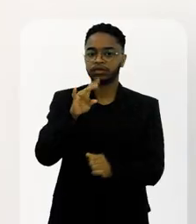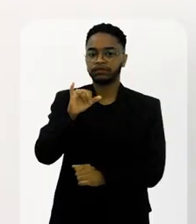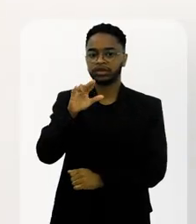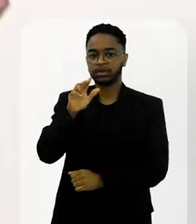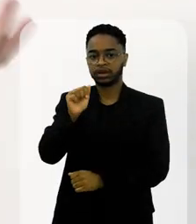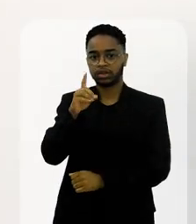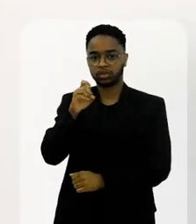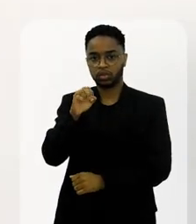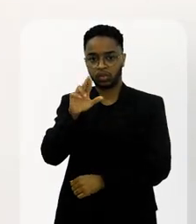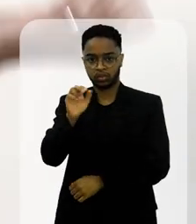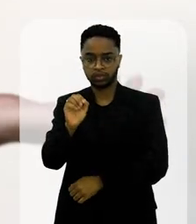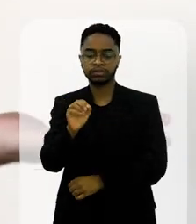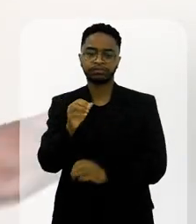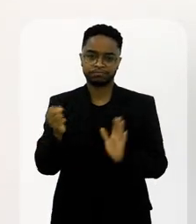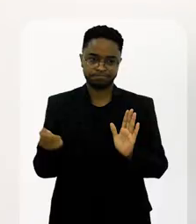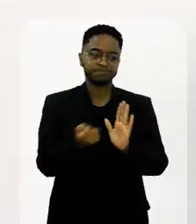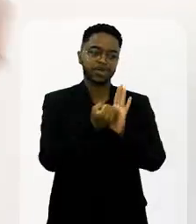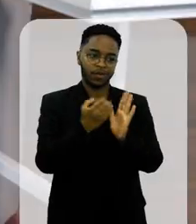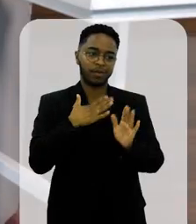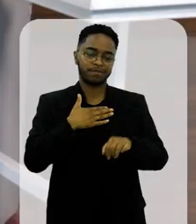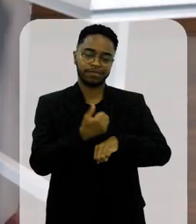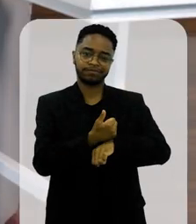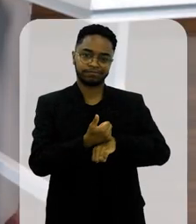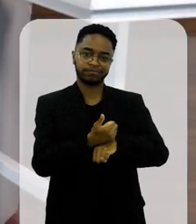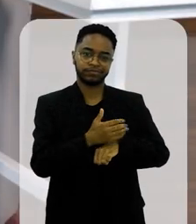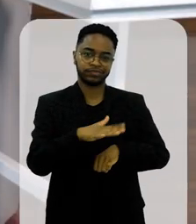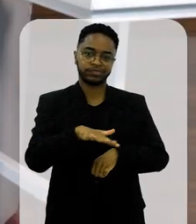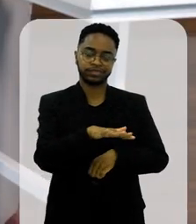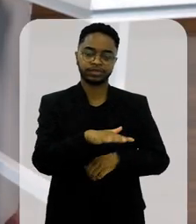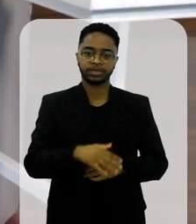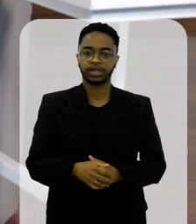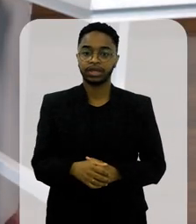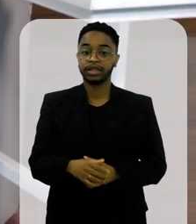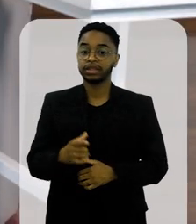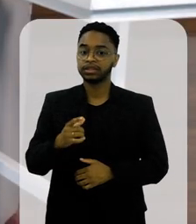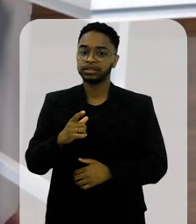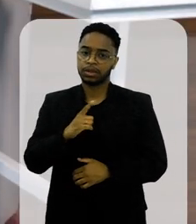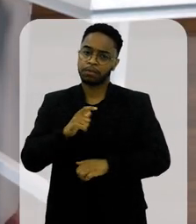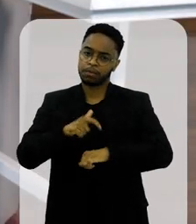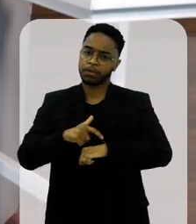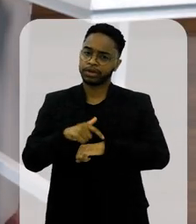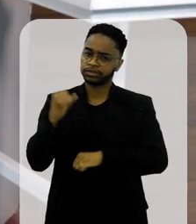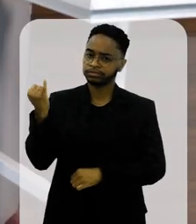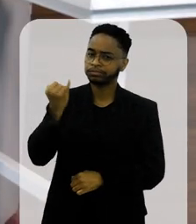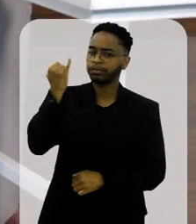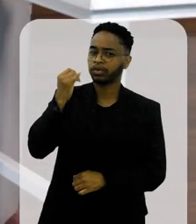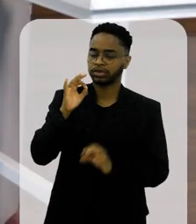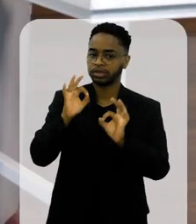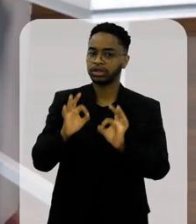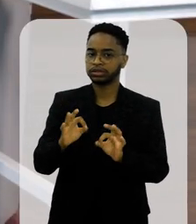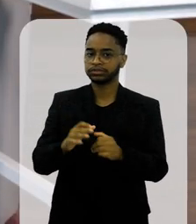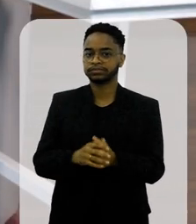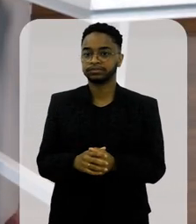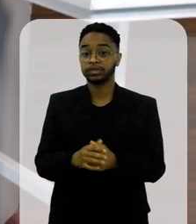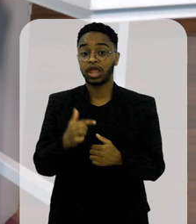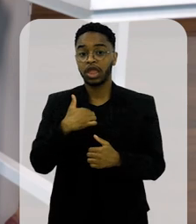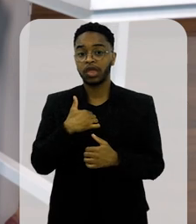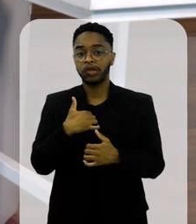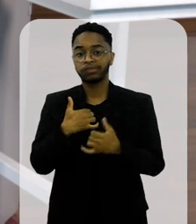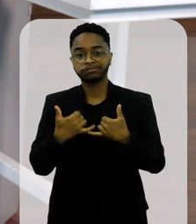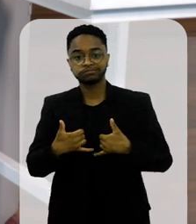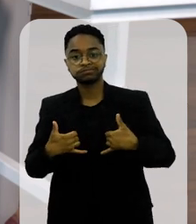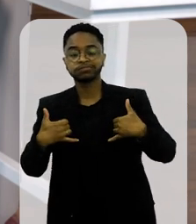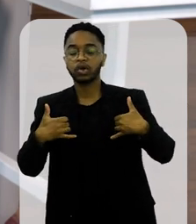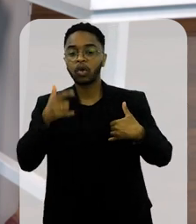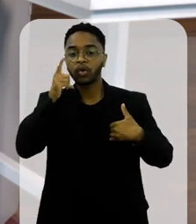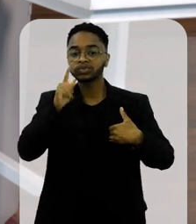Uma das grandes marcas da minha carreira e um dos orgulhos, assim, da minha vida. Um dos grandes momentos da Sapucaí, né? Aquele desfile, né? E eu tive